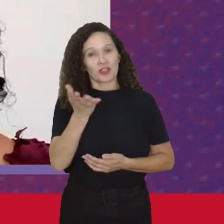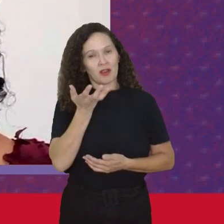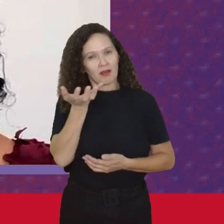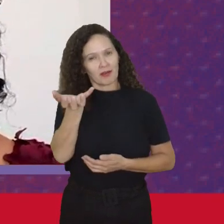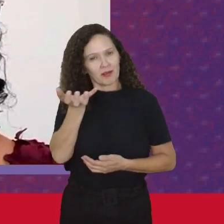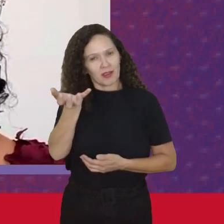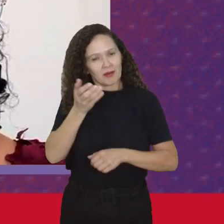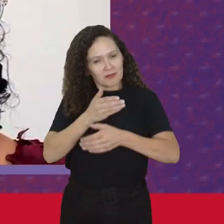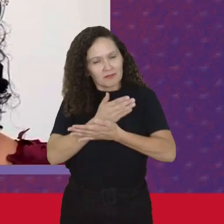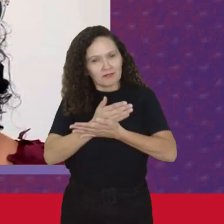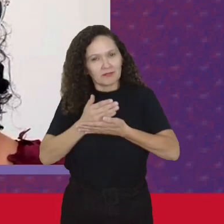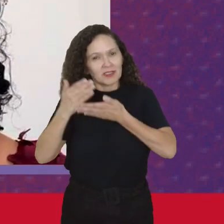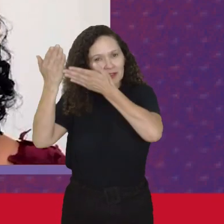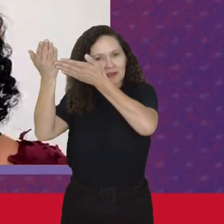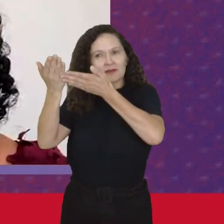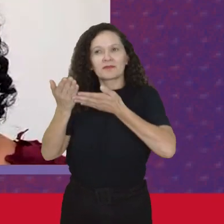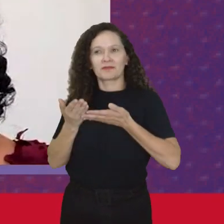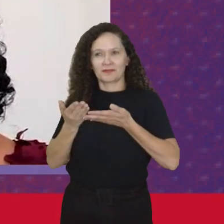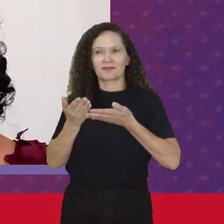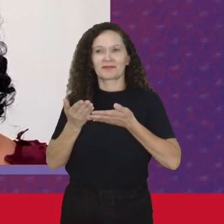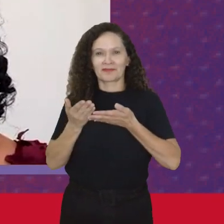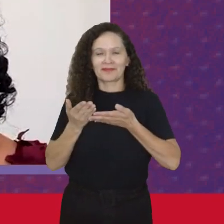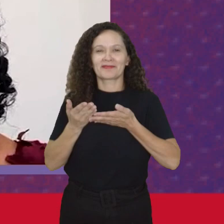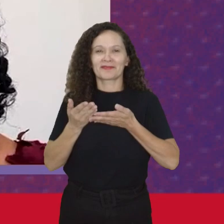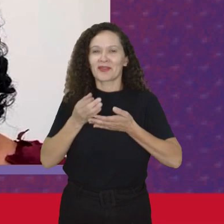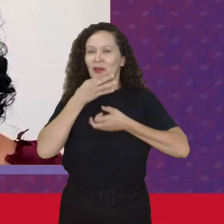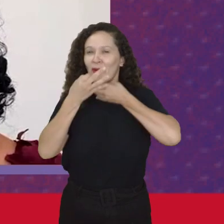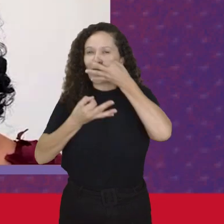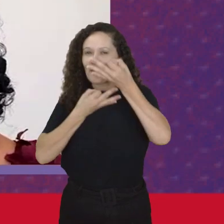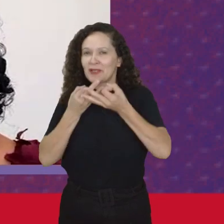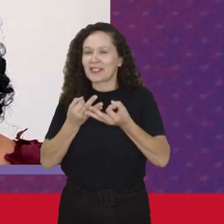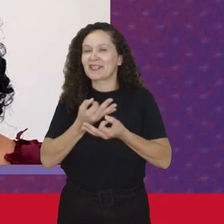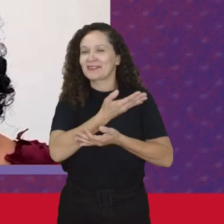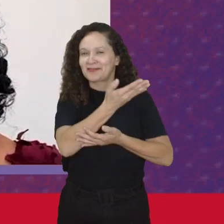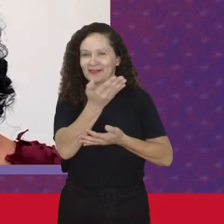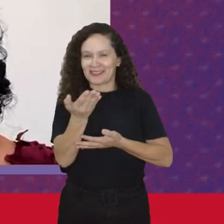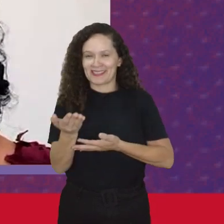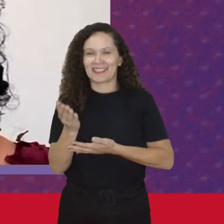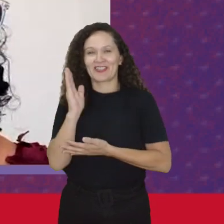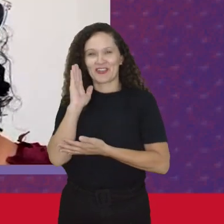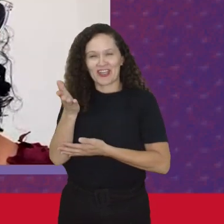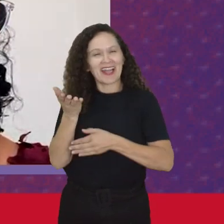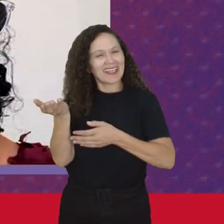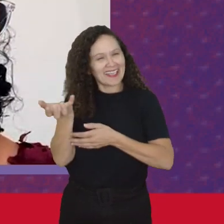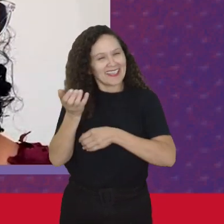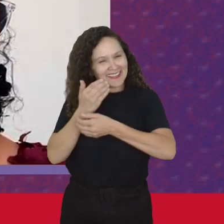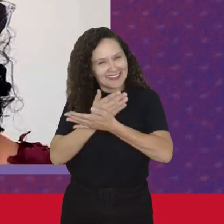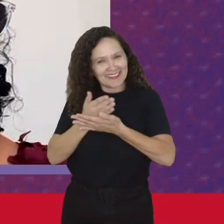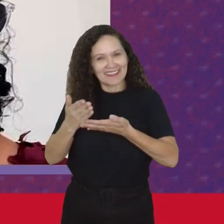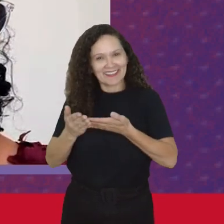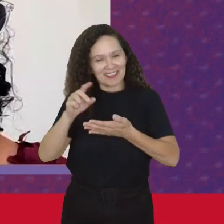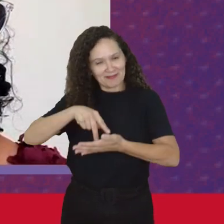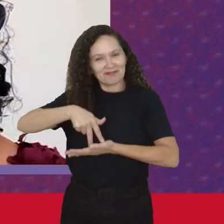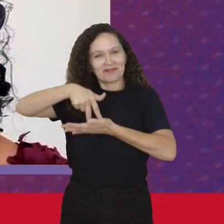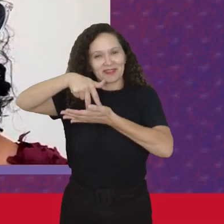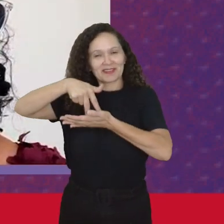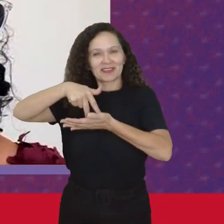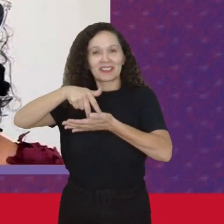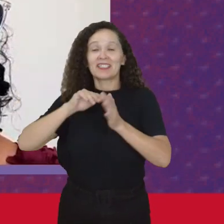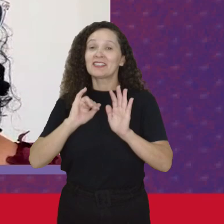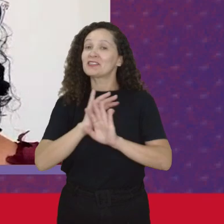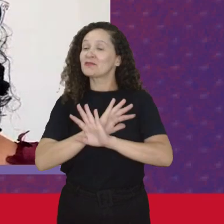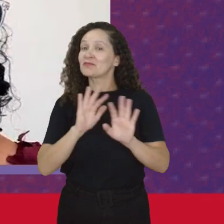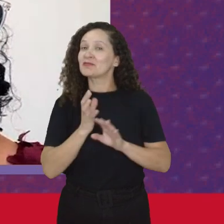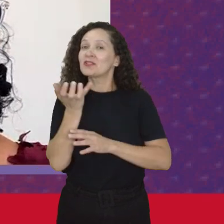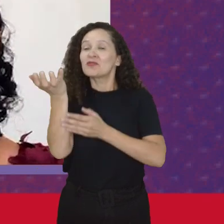Começar Chamando Para comentar Não sei se Alguém Quer já Falar E tal Se colocar Mas se não